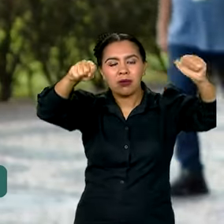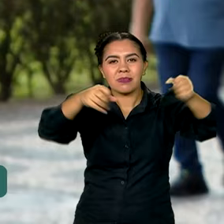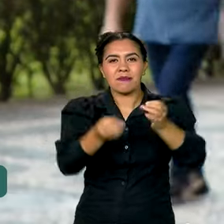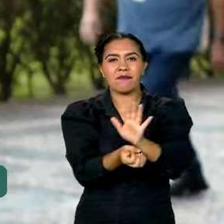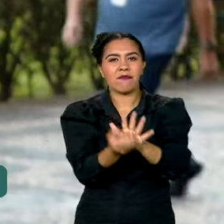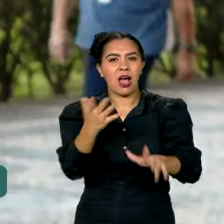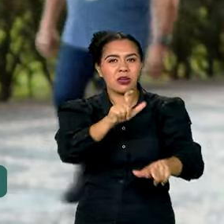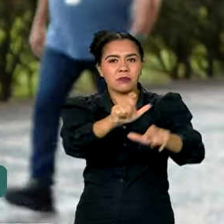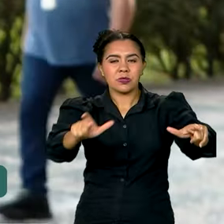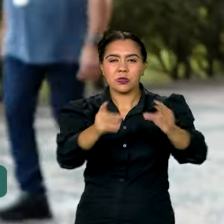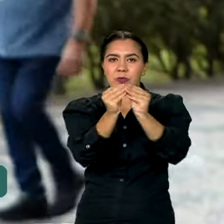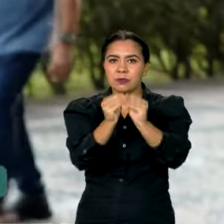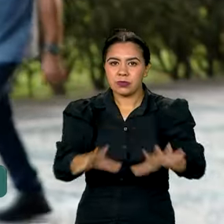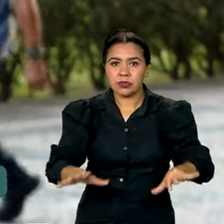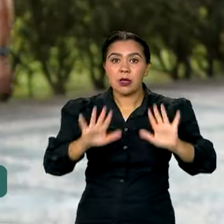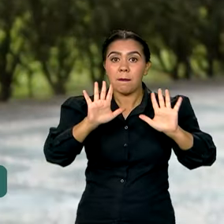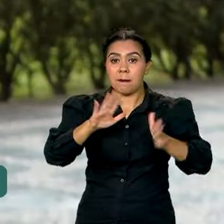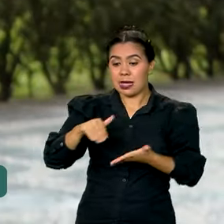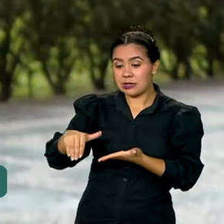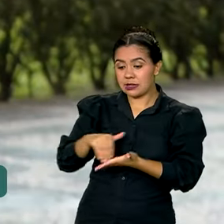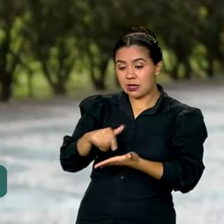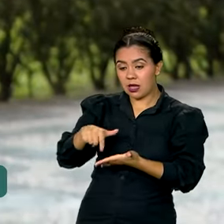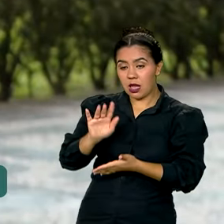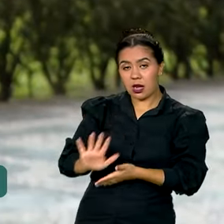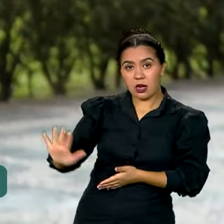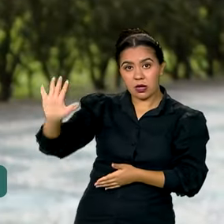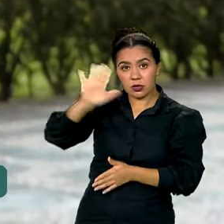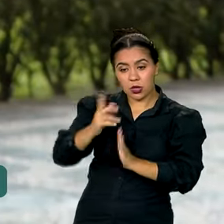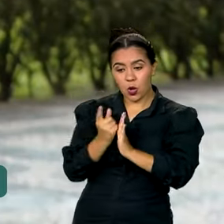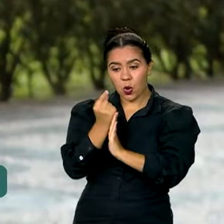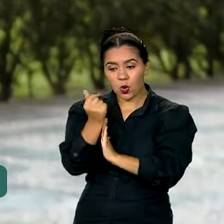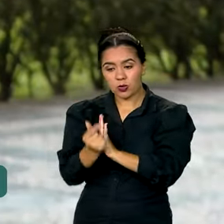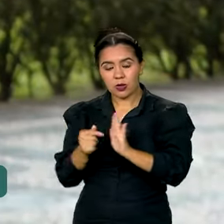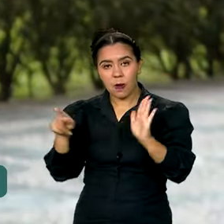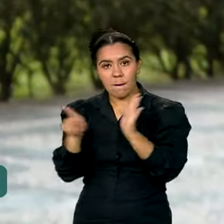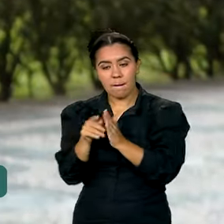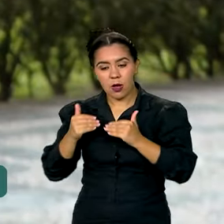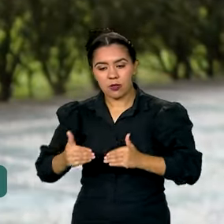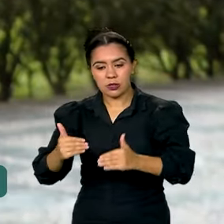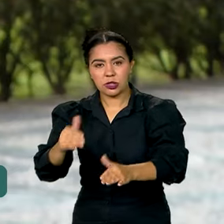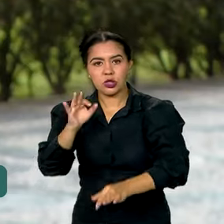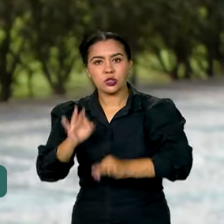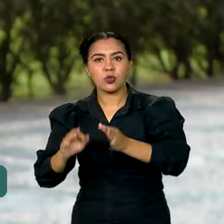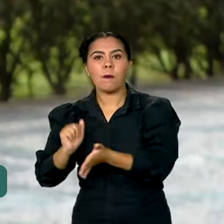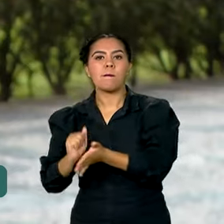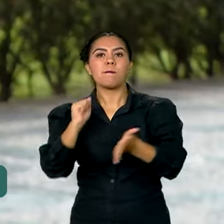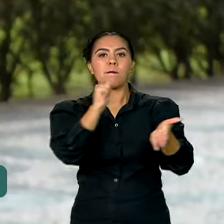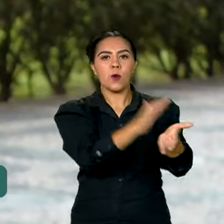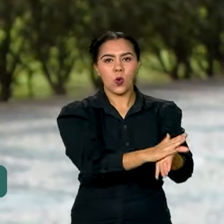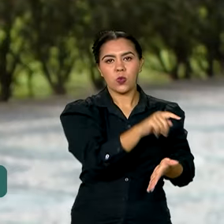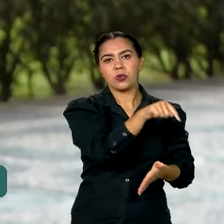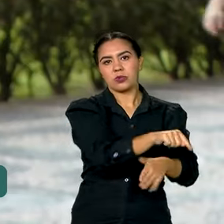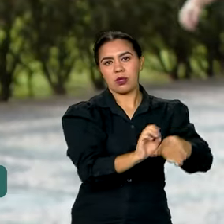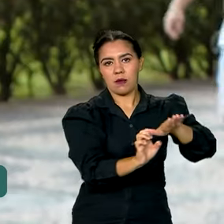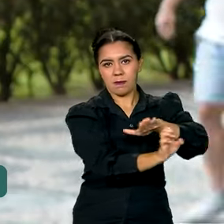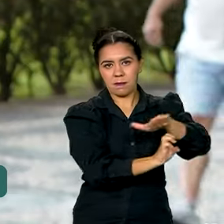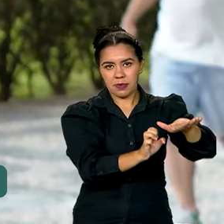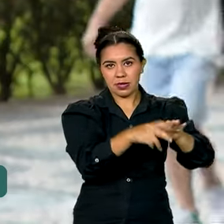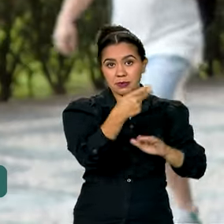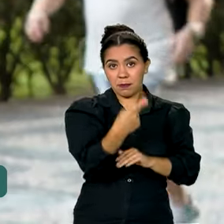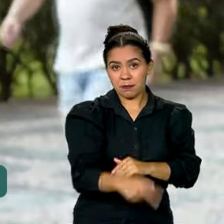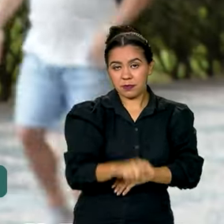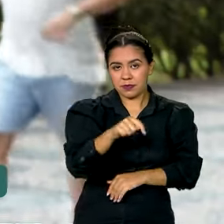semana, inclusive, a Secretaria Nacional do Consumidor do Ministério da Justiça multou a filial da Enel aqui no Rio de Janeiro